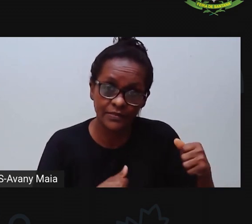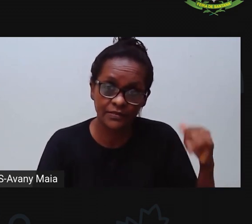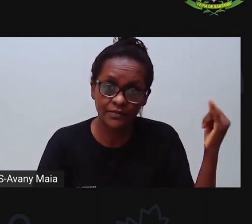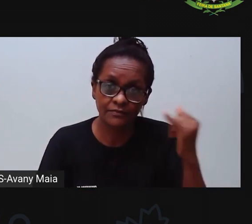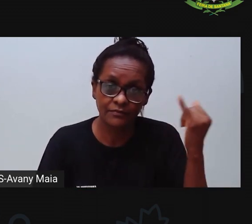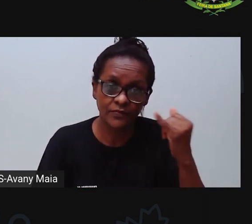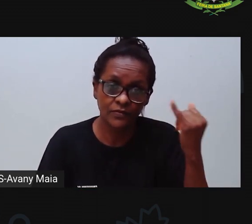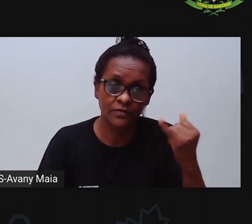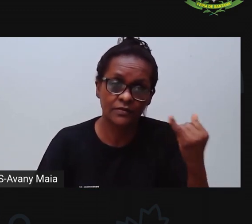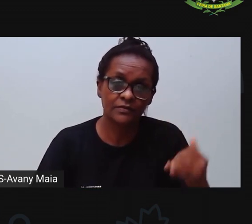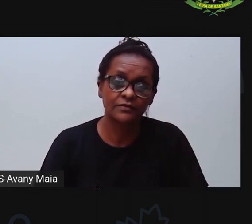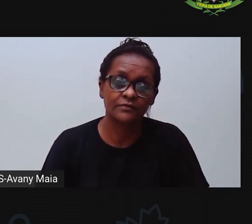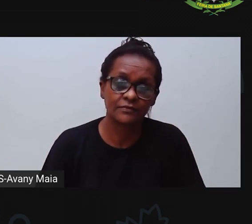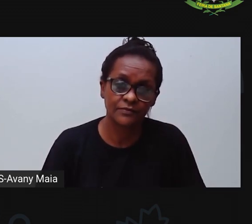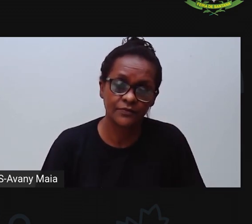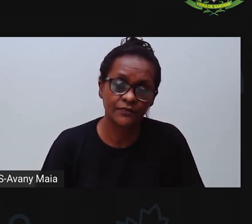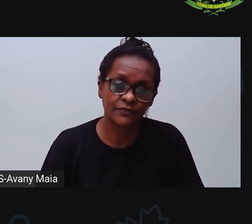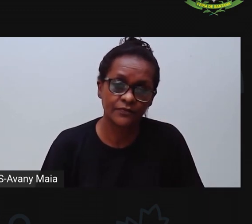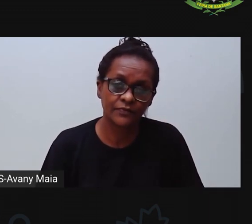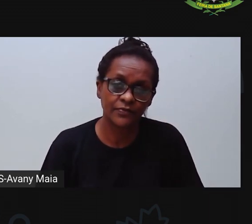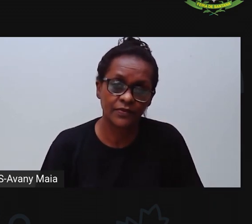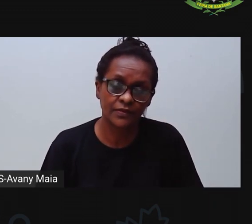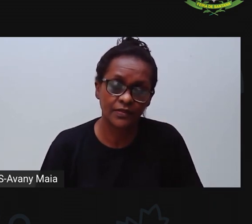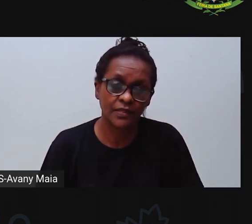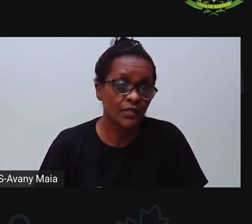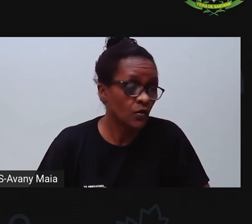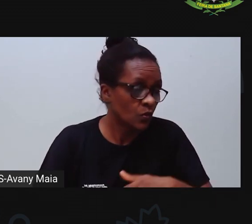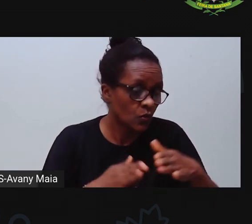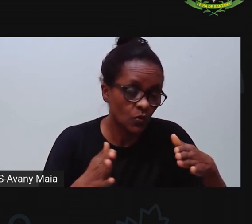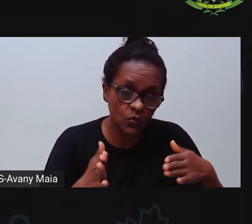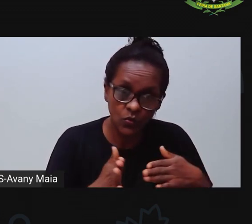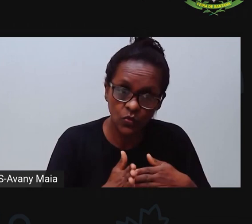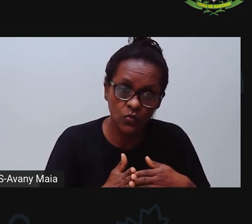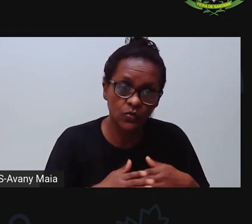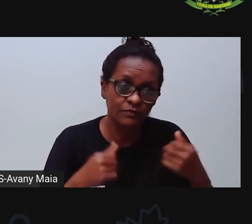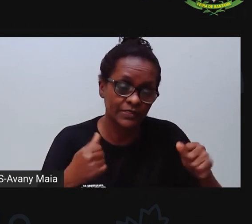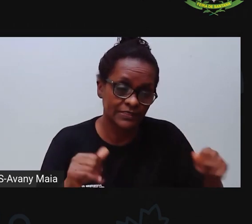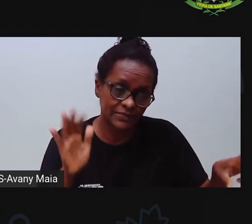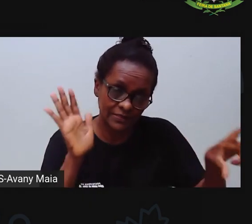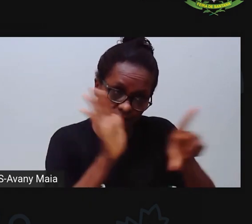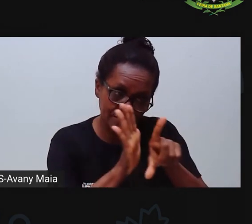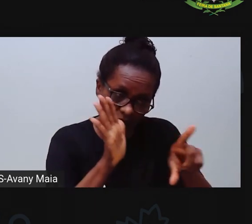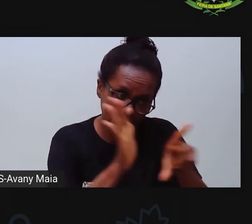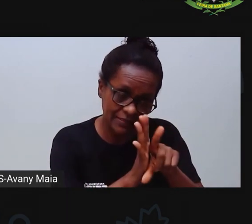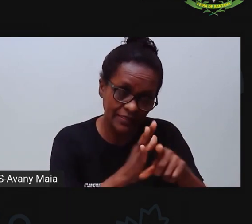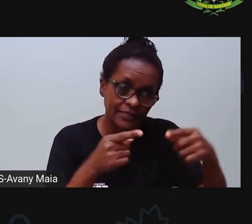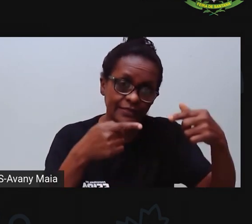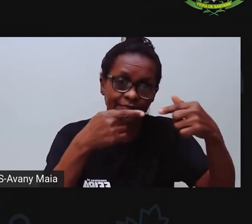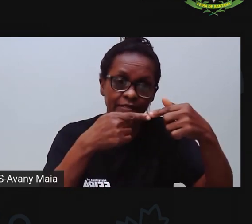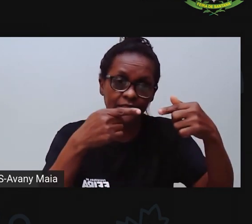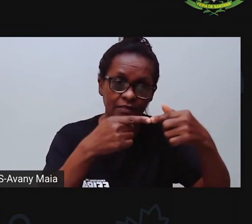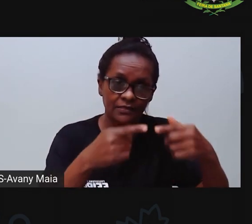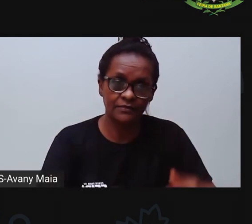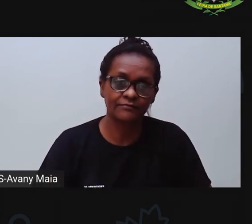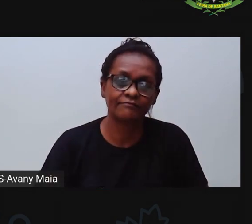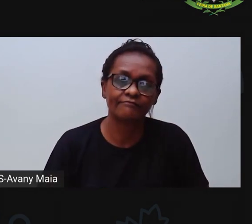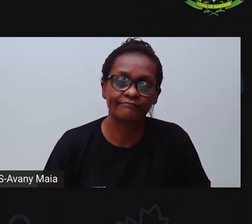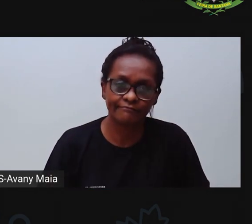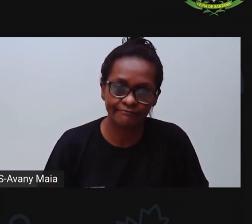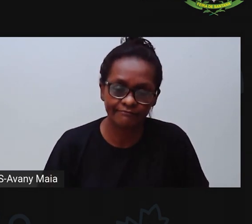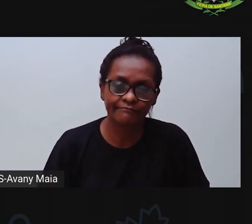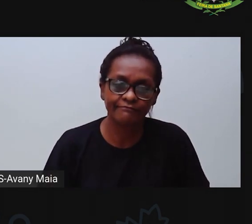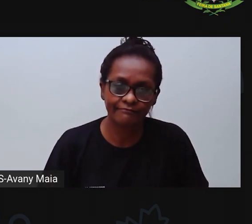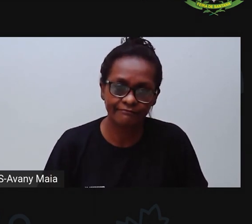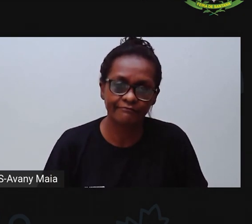seus deveres, né? Tem o dever do adulto, o dever da criança. E que cada um deles também tem seus direitos, né? Os adultos também têm